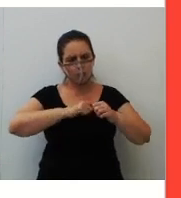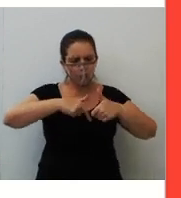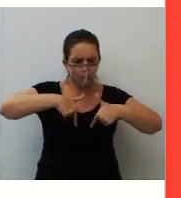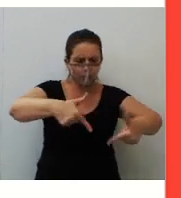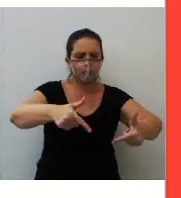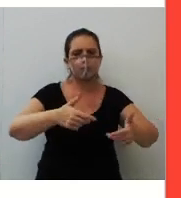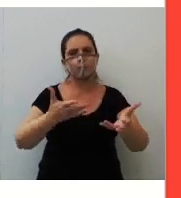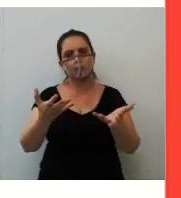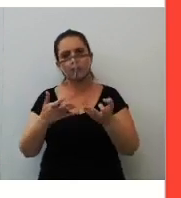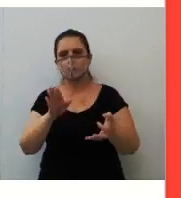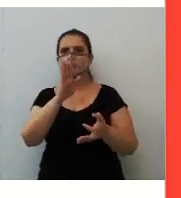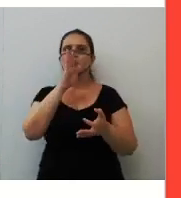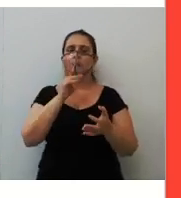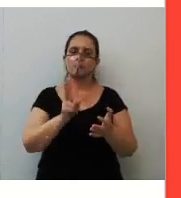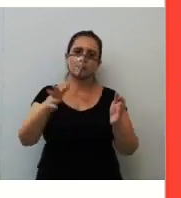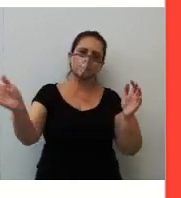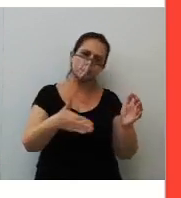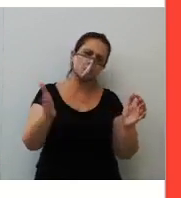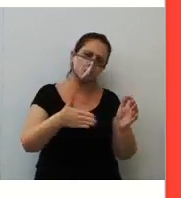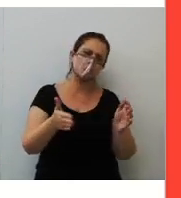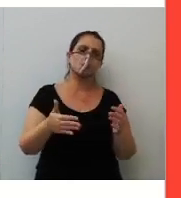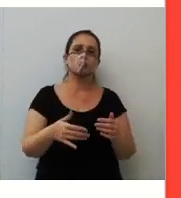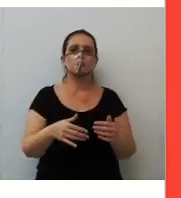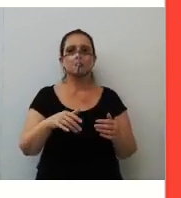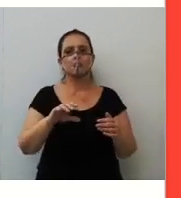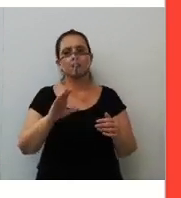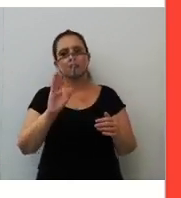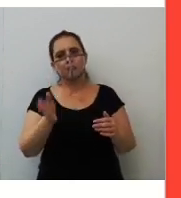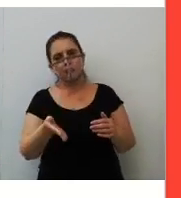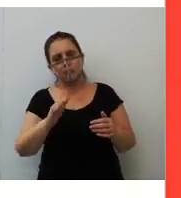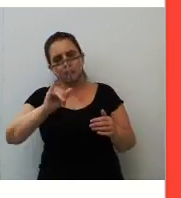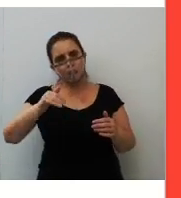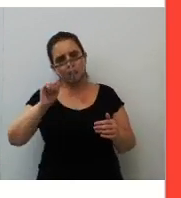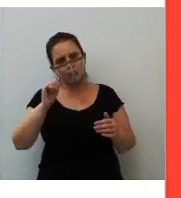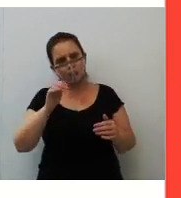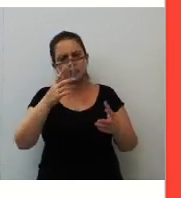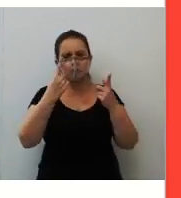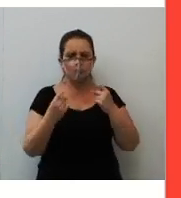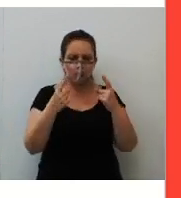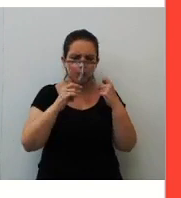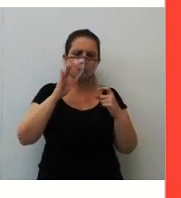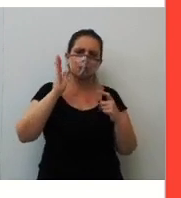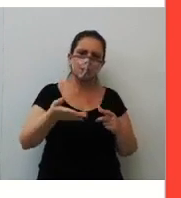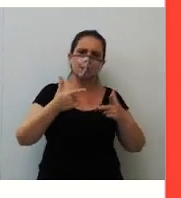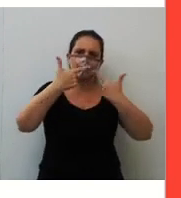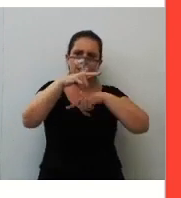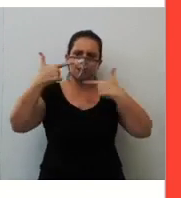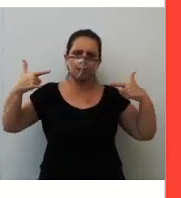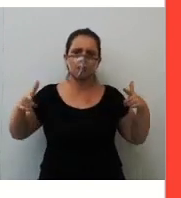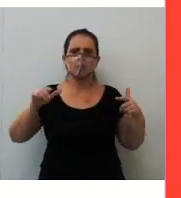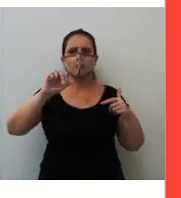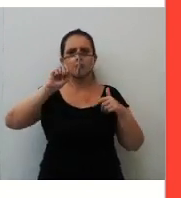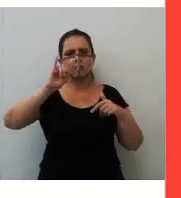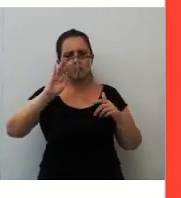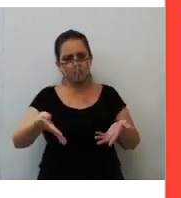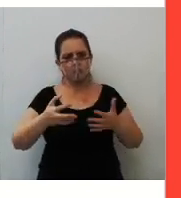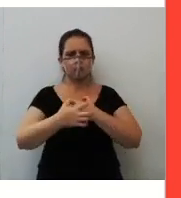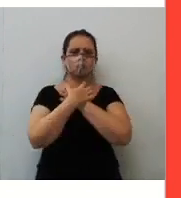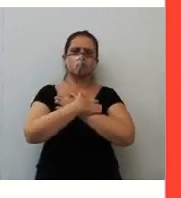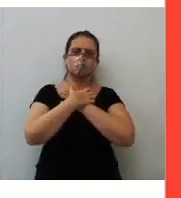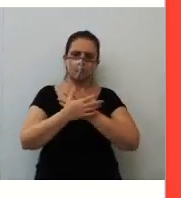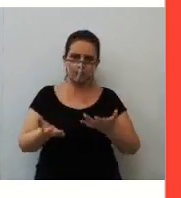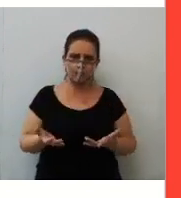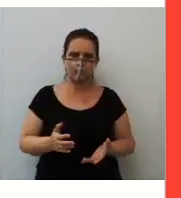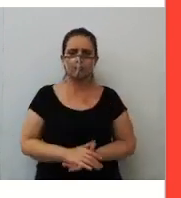Ó, e já chora, já se ri, já se enfurece. Um verso aí do escritor português Luiz